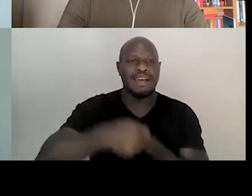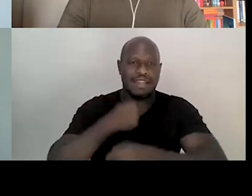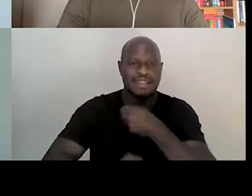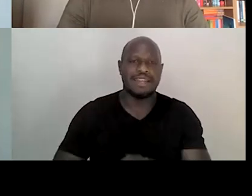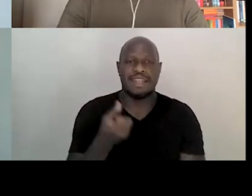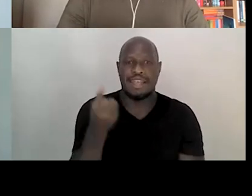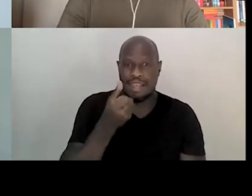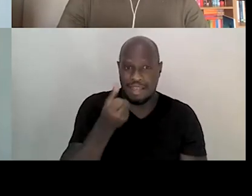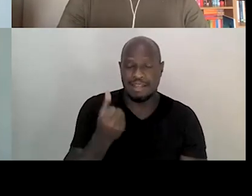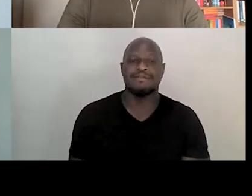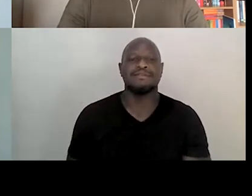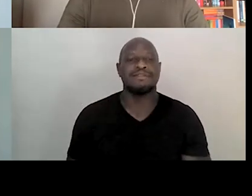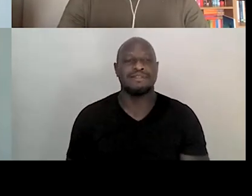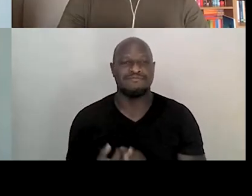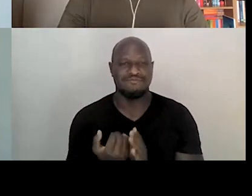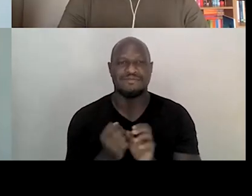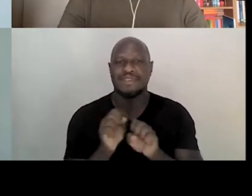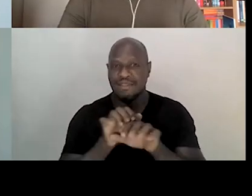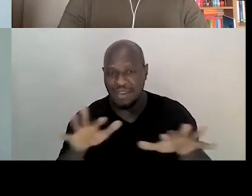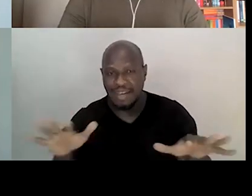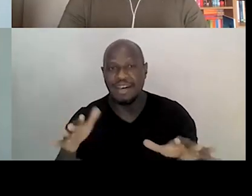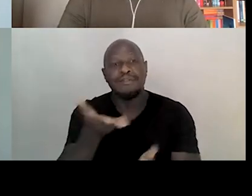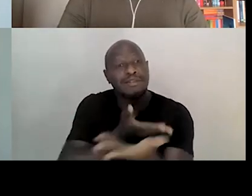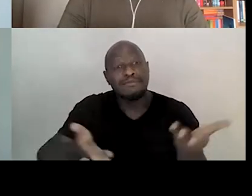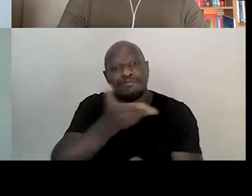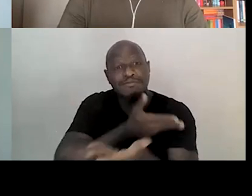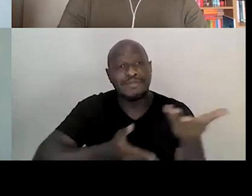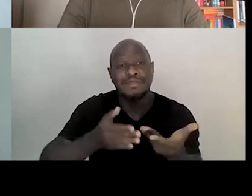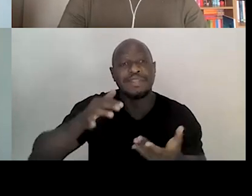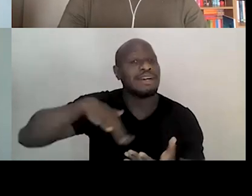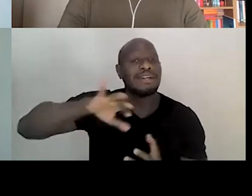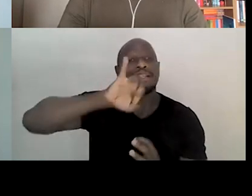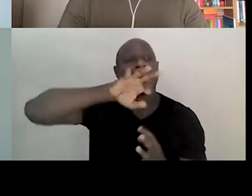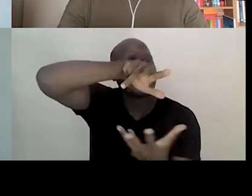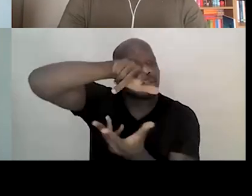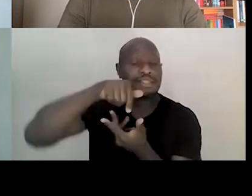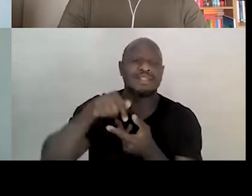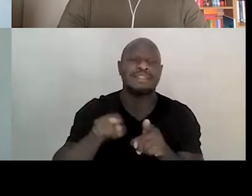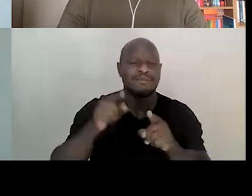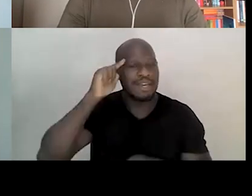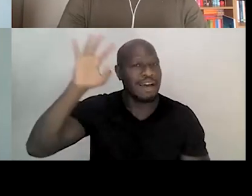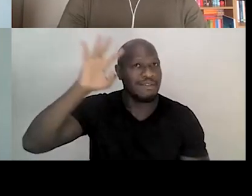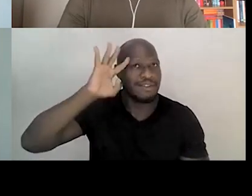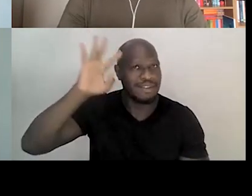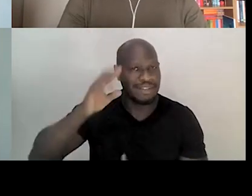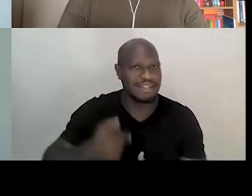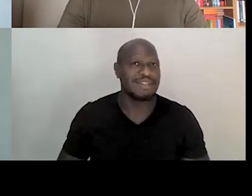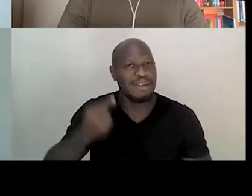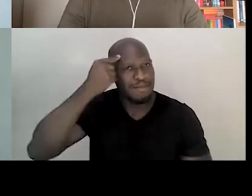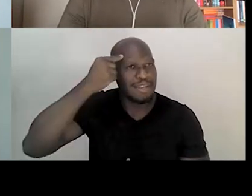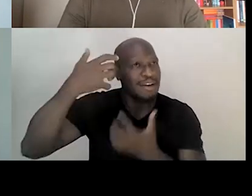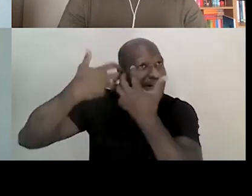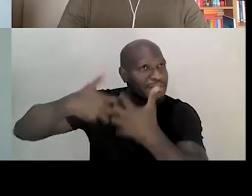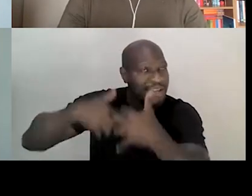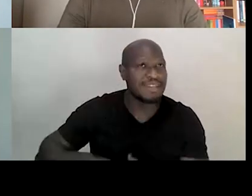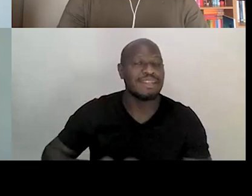edição. O festival é um espaço de difusão da produção nacional e internacional e também de reflexão e construção do pensamento sobre o circo no